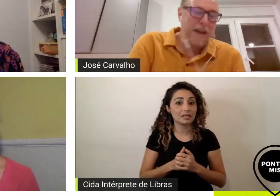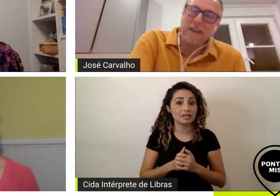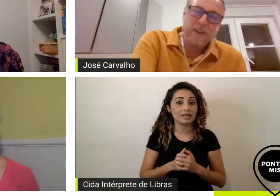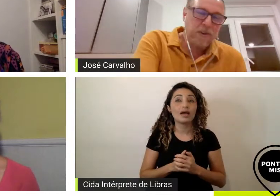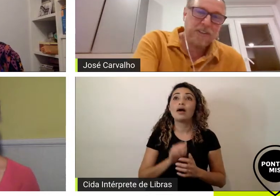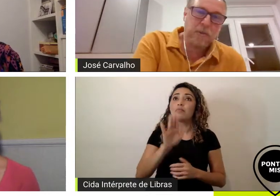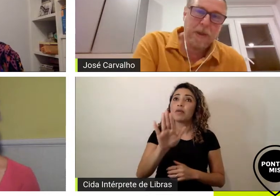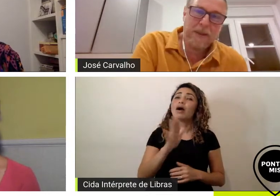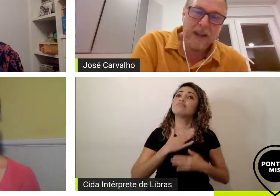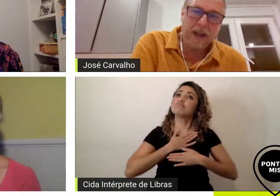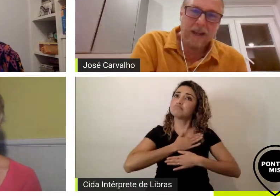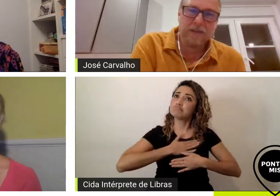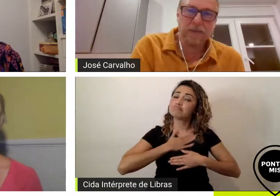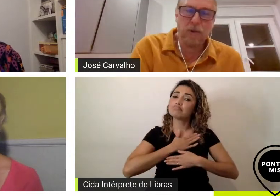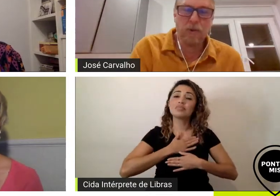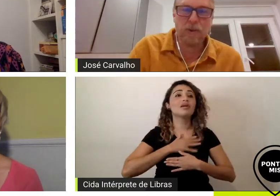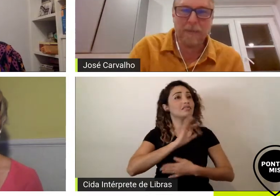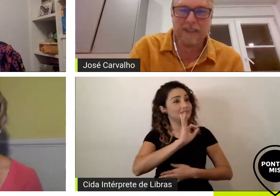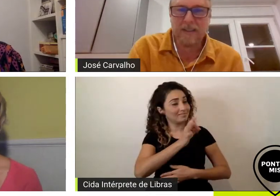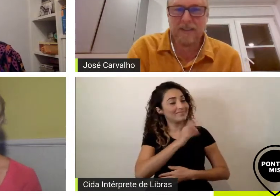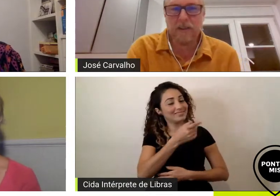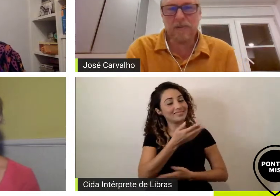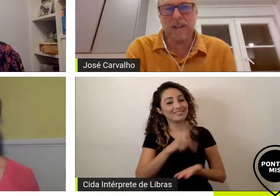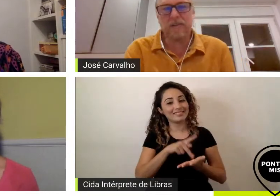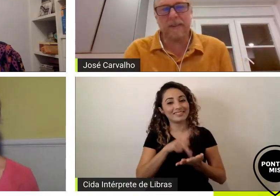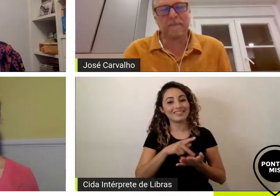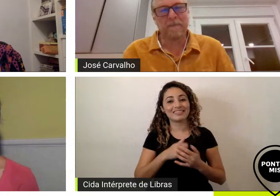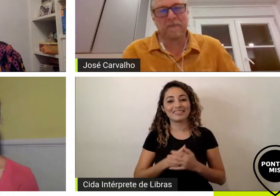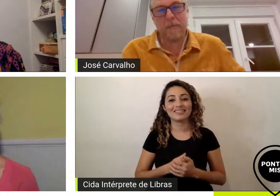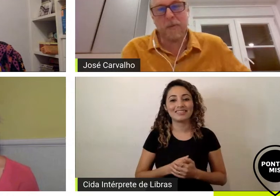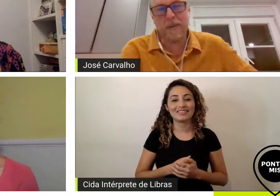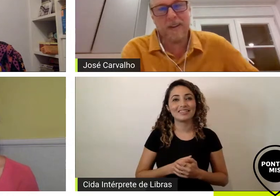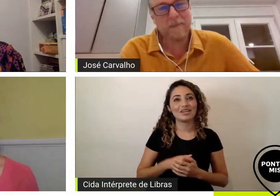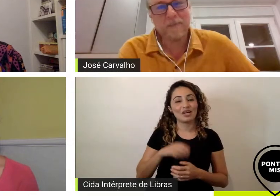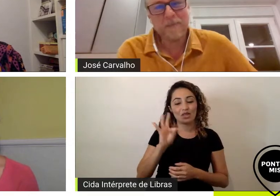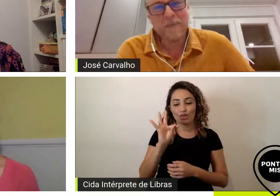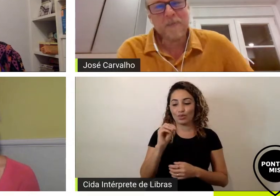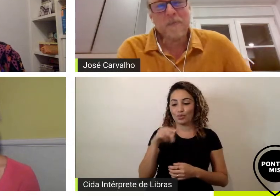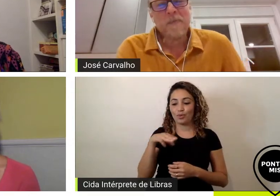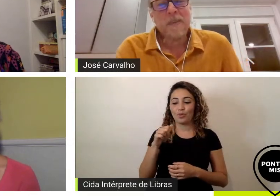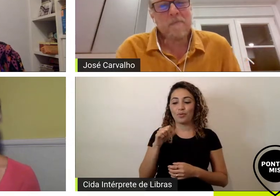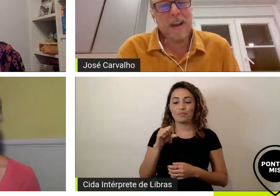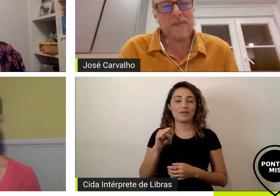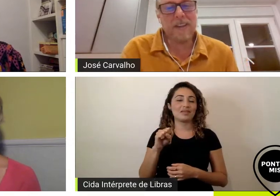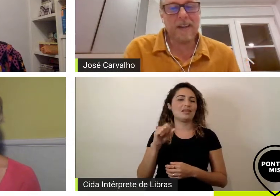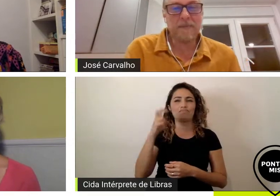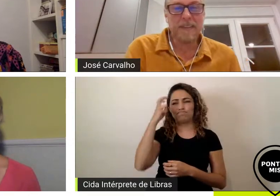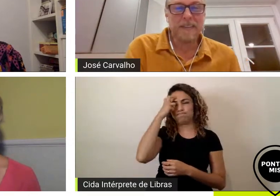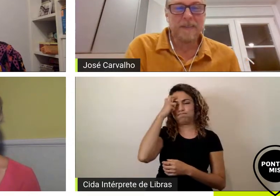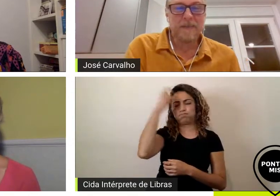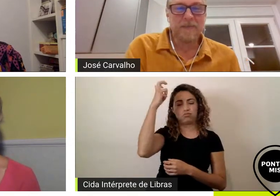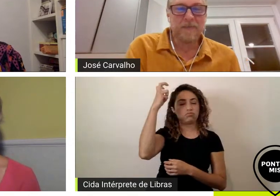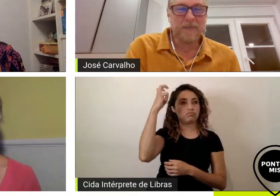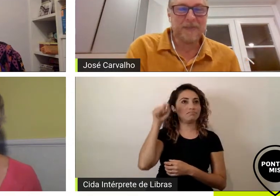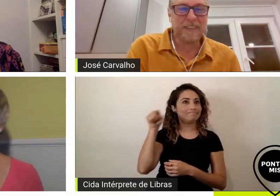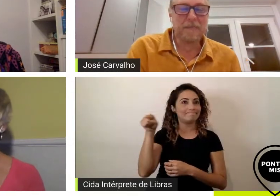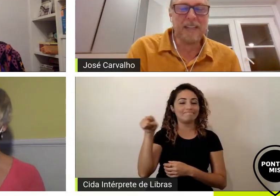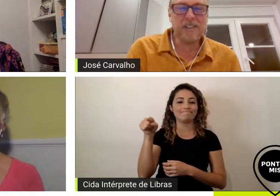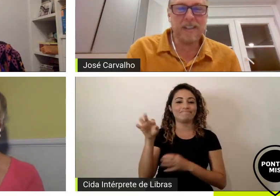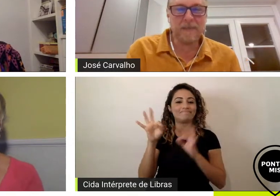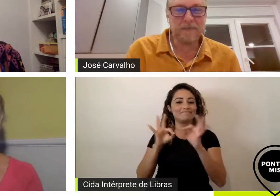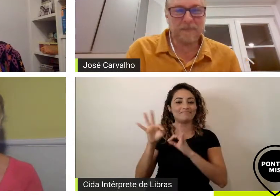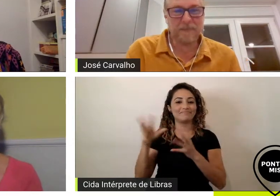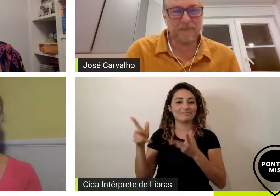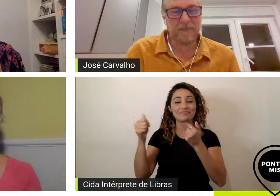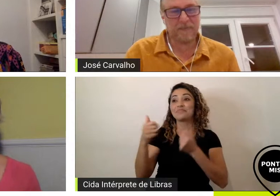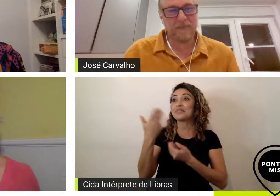maravilhoso super bem o Thomas Anderson é um gênero exatamente obrigada pela indicação antes